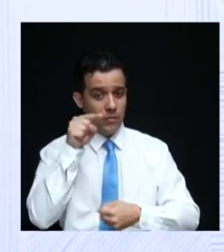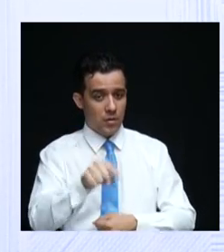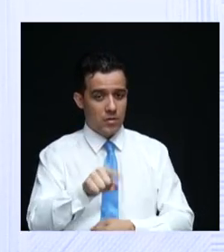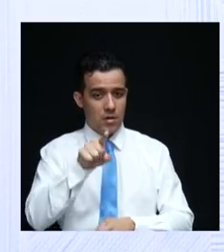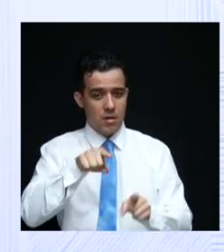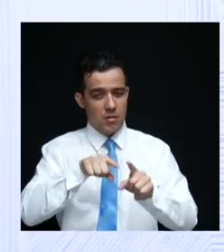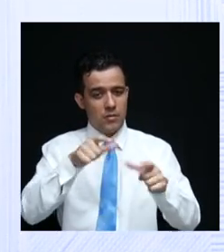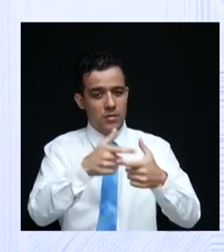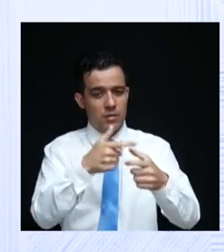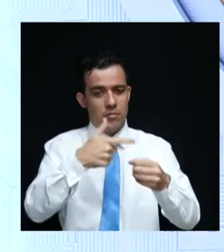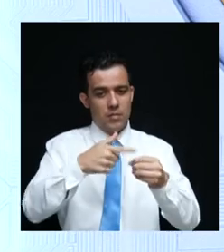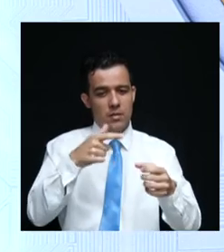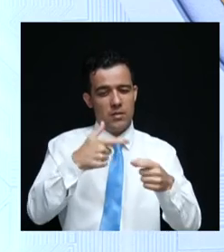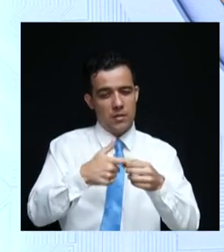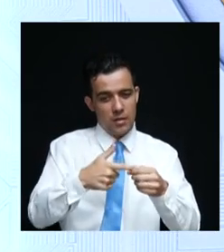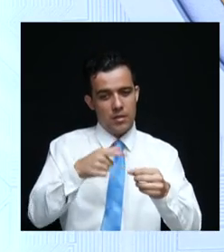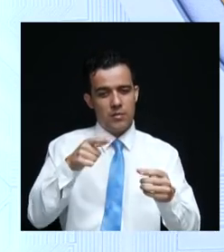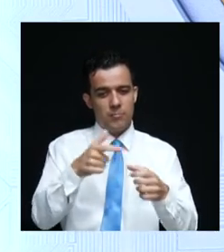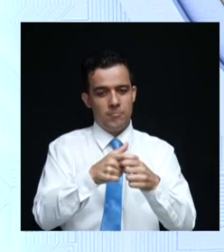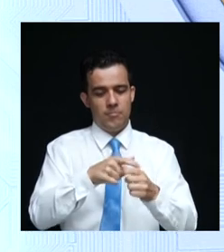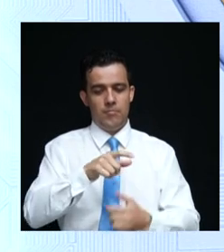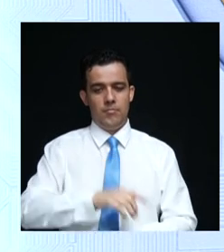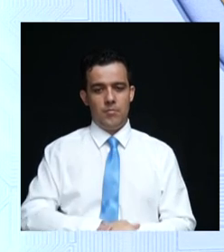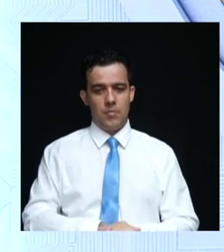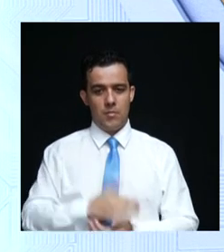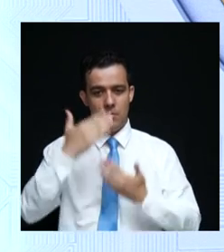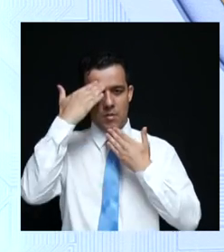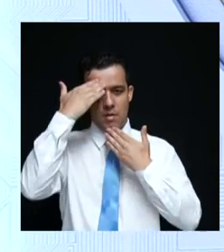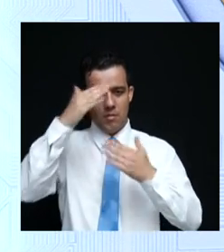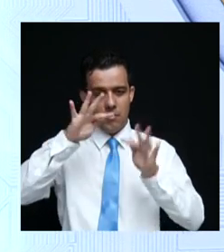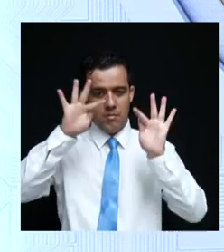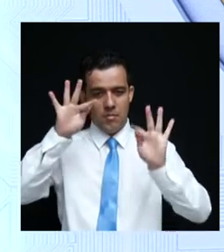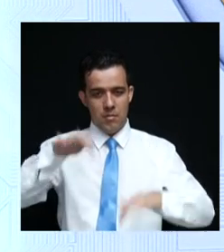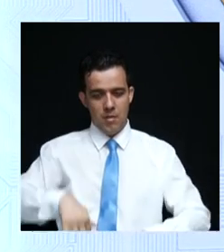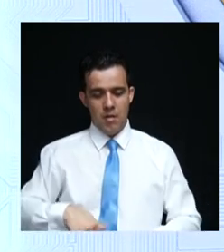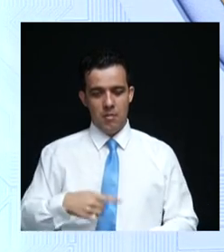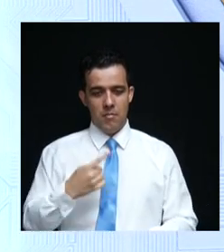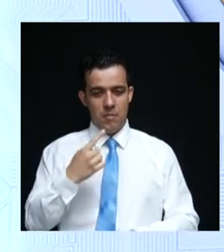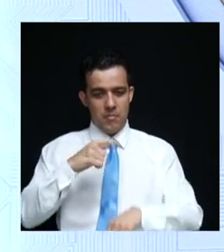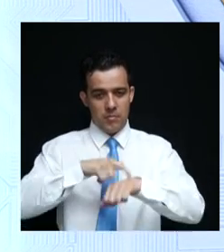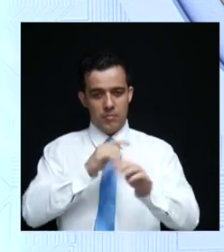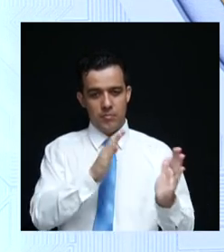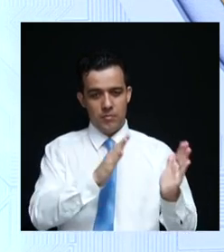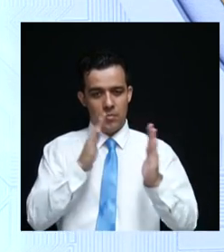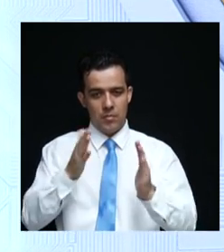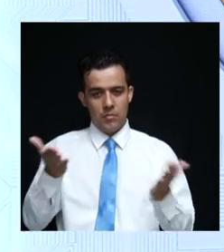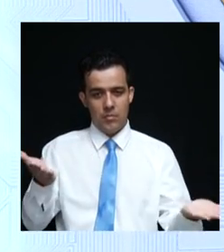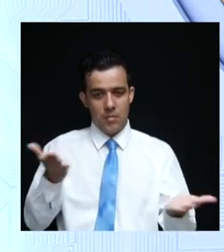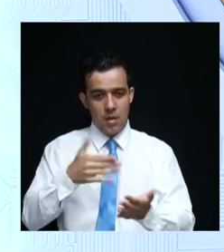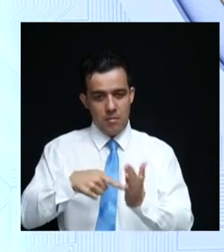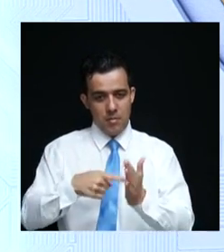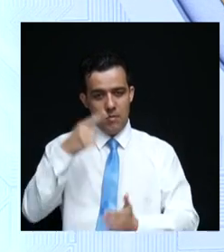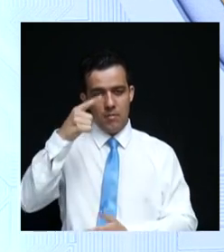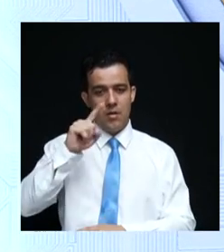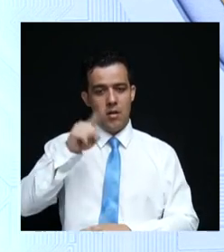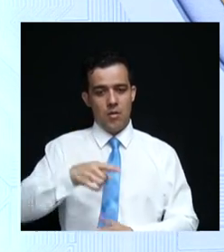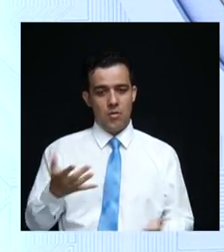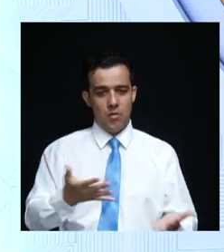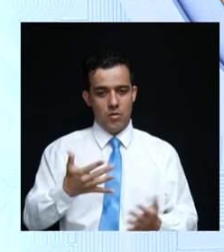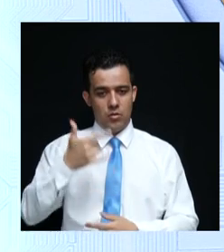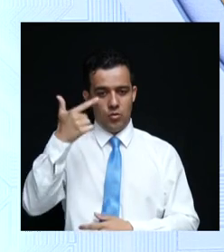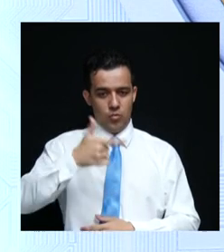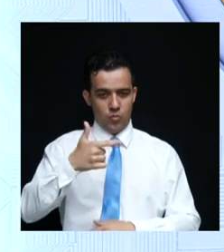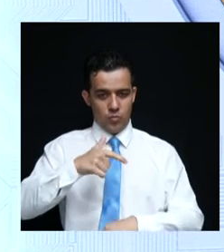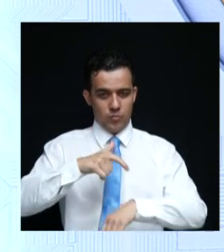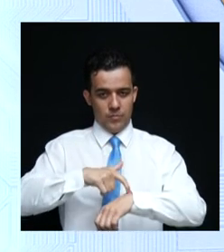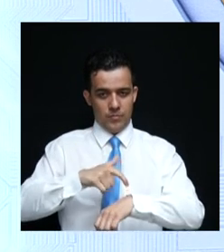comerciante das cidades do interior. Obrigado, candidato. E chegamos ao fim da primeira rodada de perguntas do mediador. Primeira, vamos agora dar início à segunda